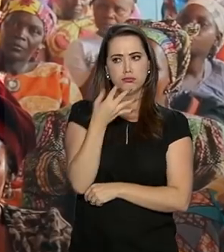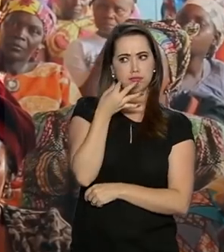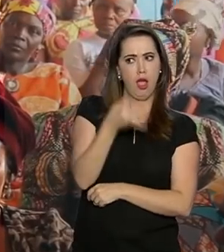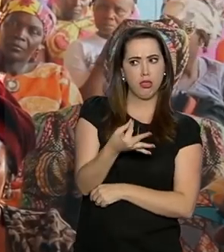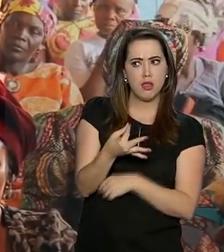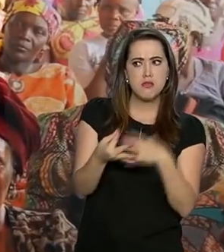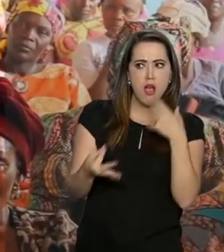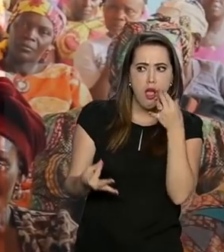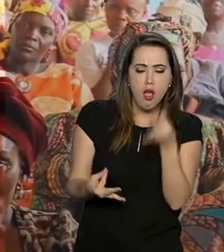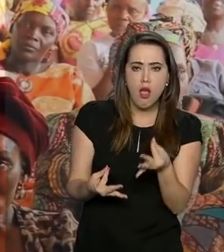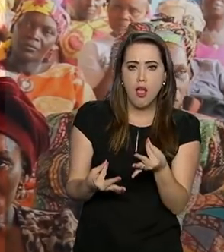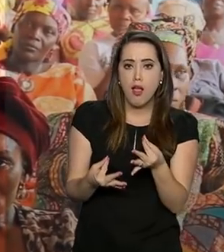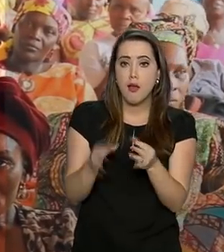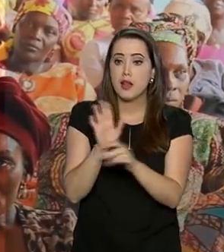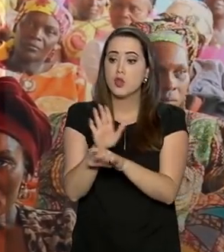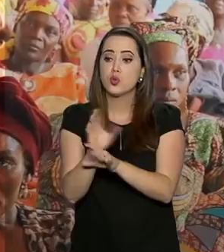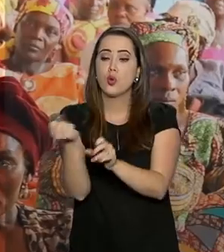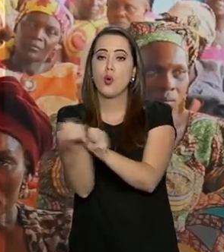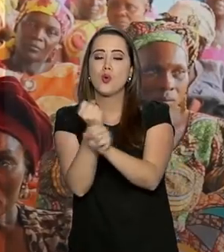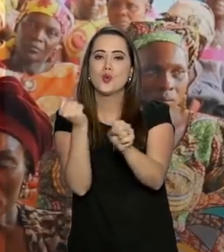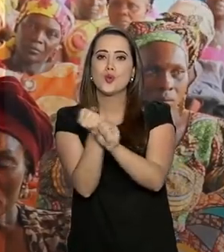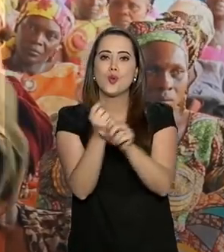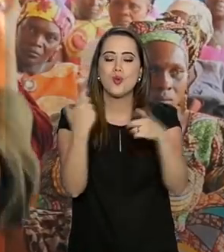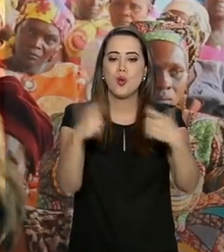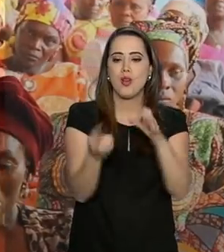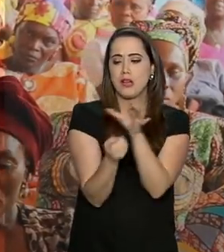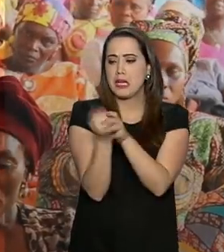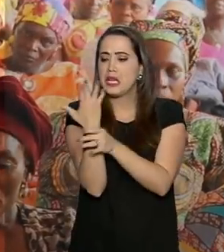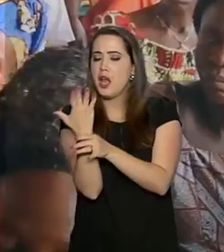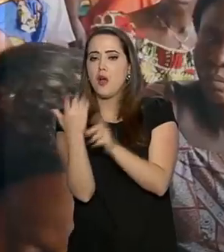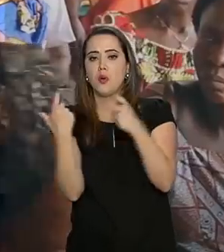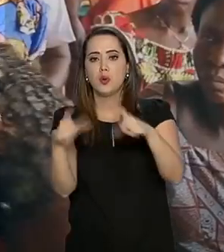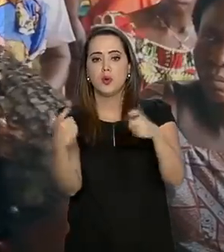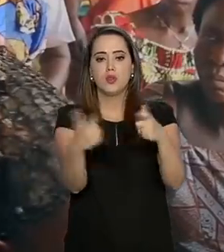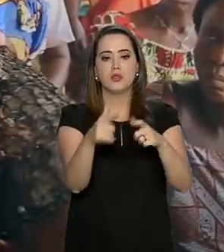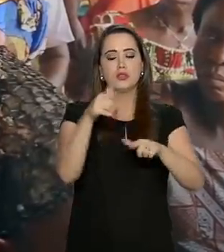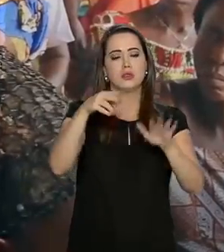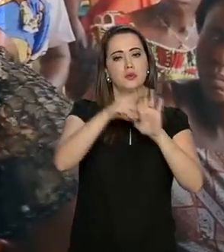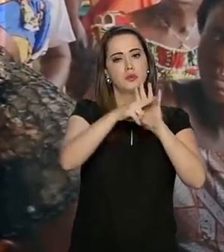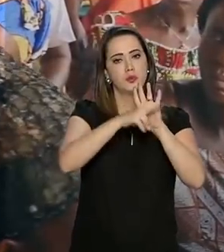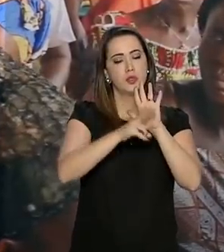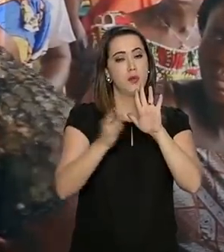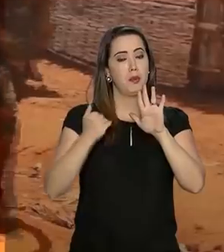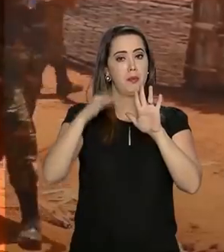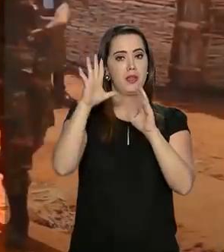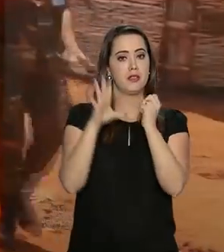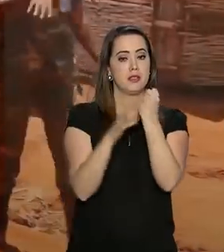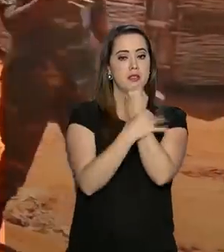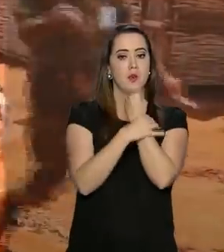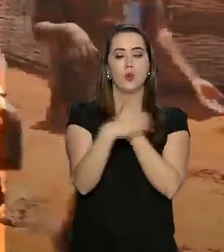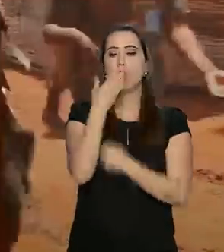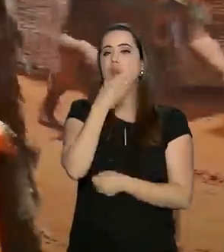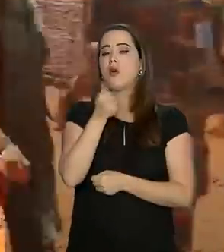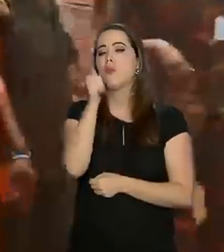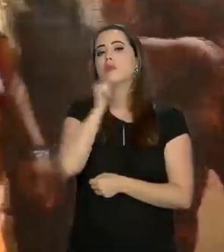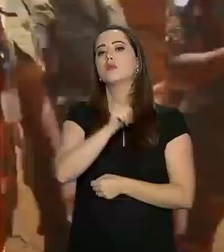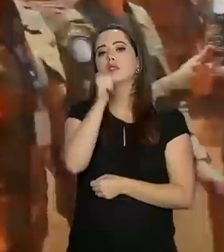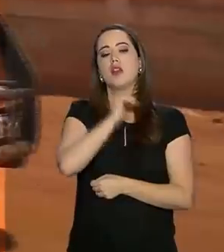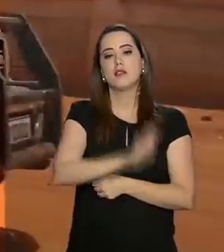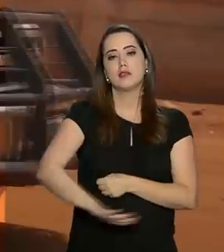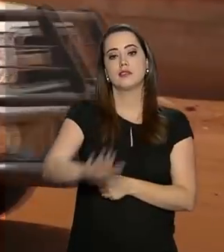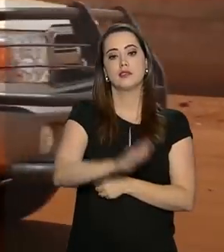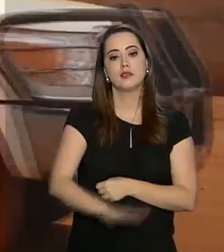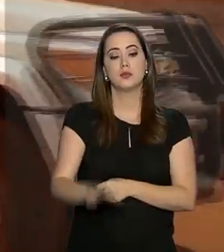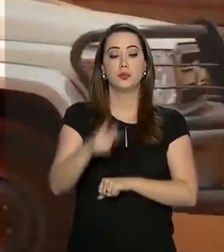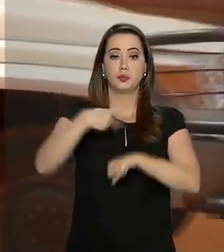Ela ajudou a construir uma rede de assessores treinados para pôr em prática medidas que trouxeram mais segurança para homens, mulheres e